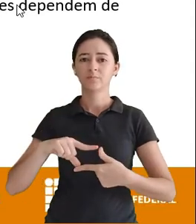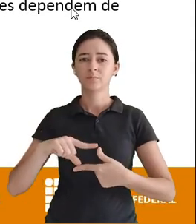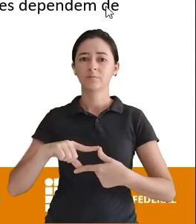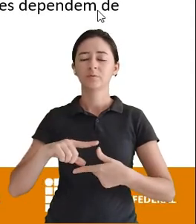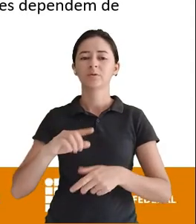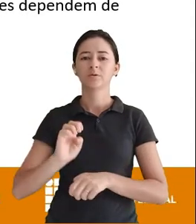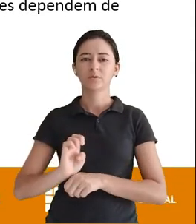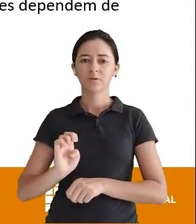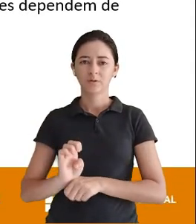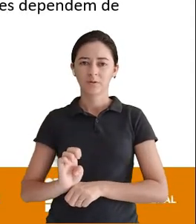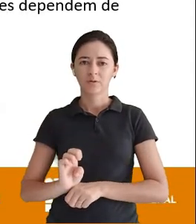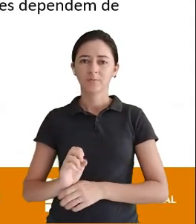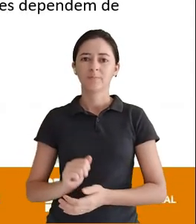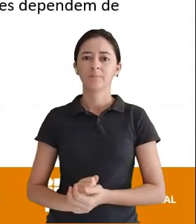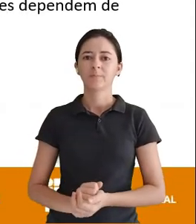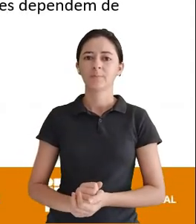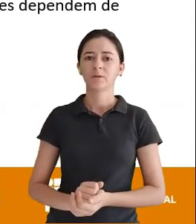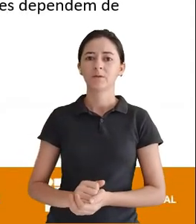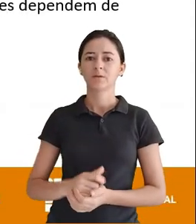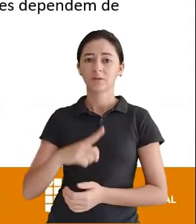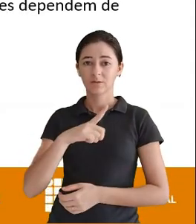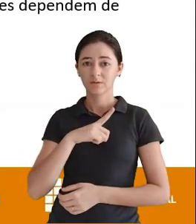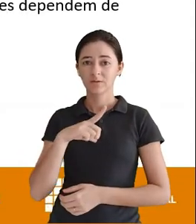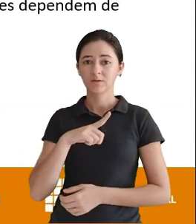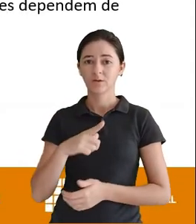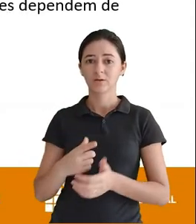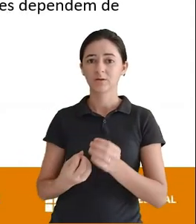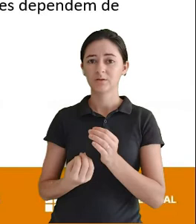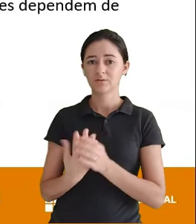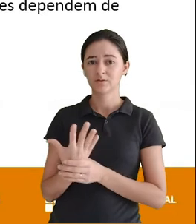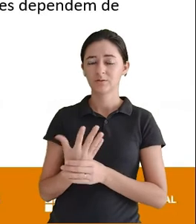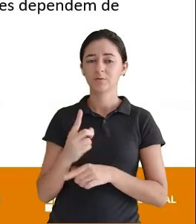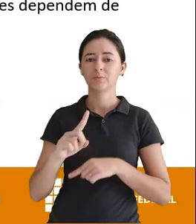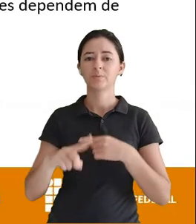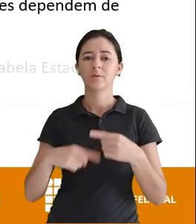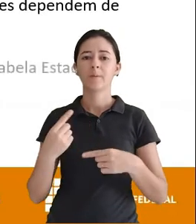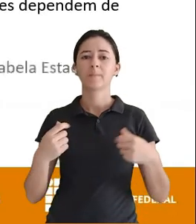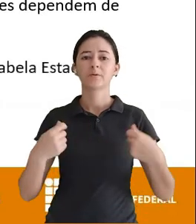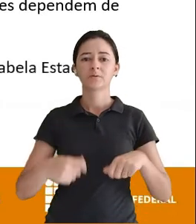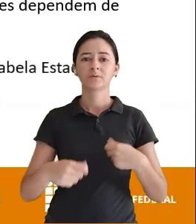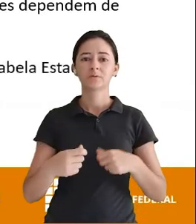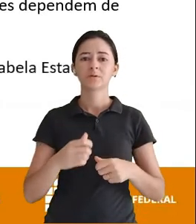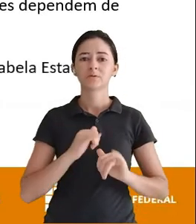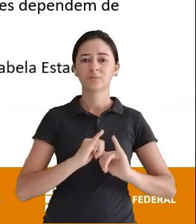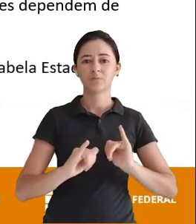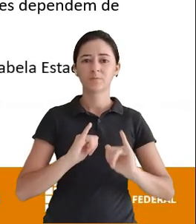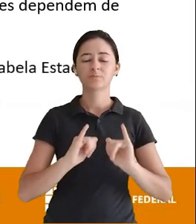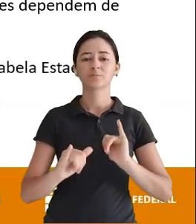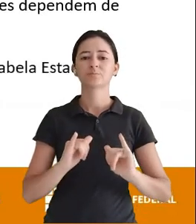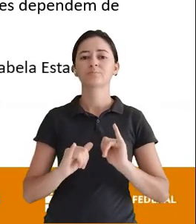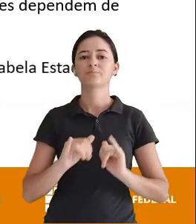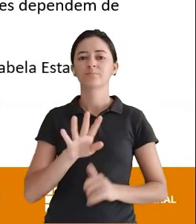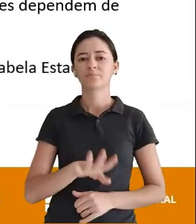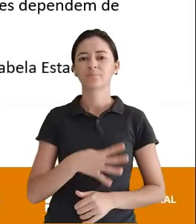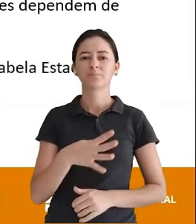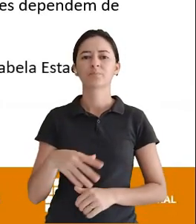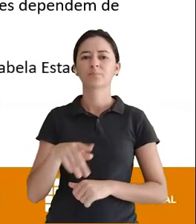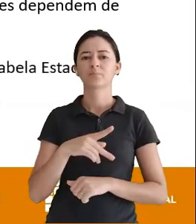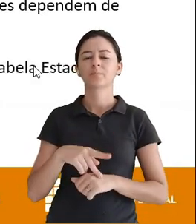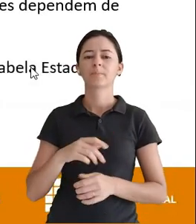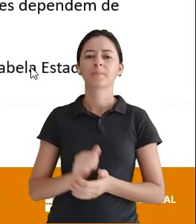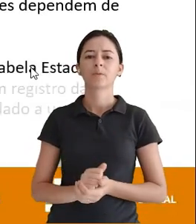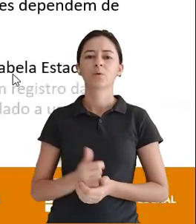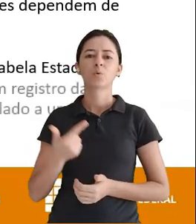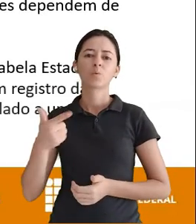Existam Eles dependem De um registro Que está Dentro da tabela país Pergunta É possível